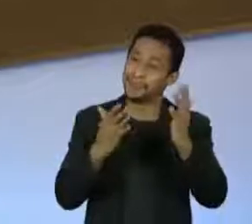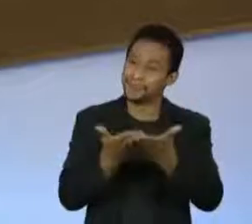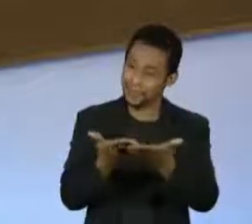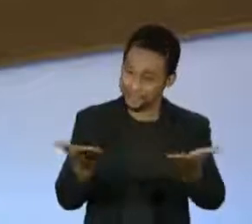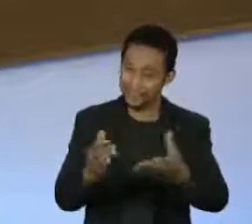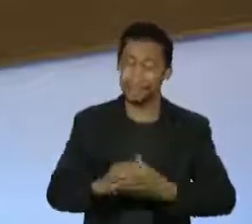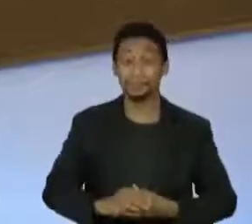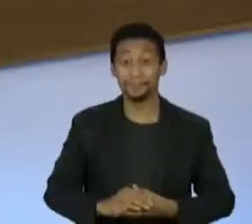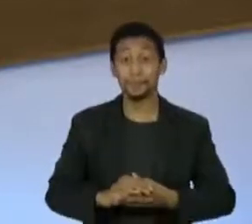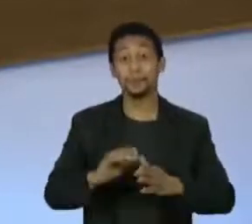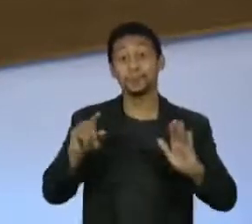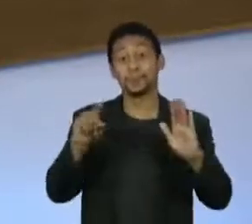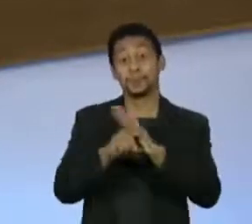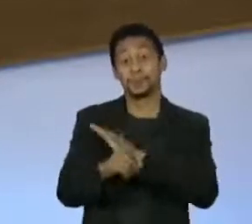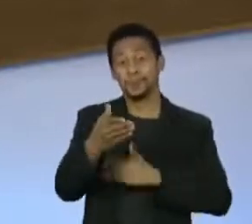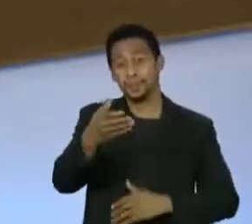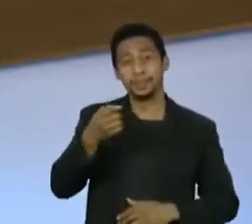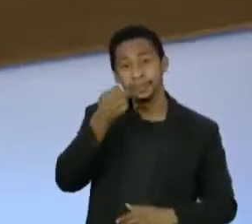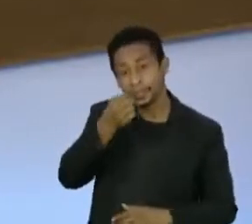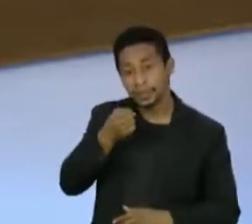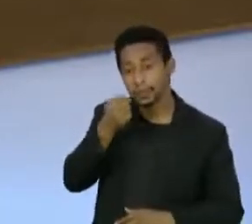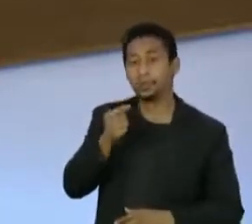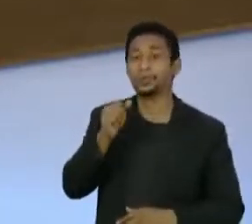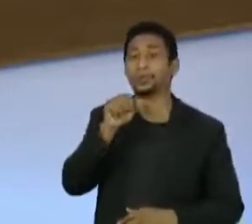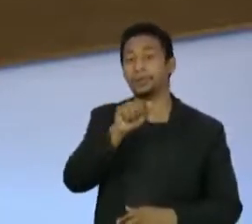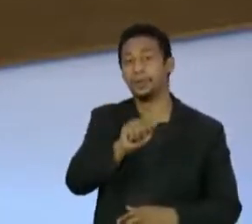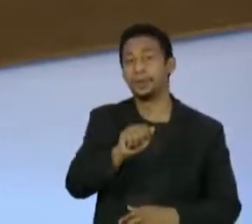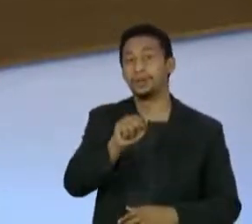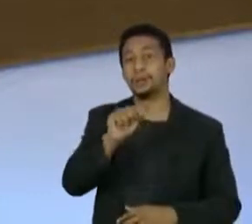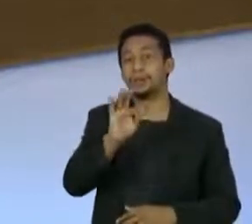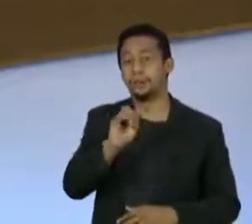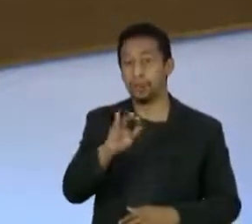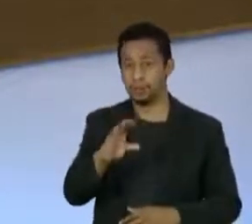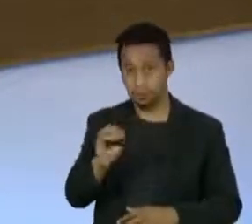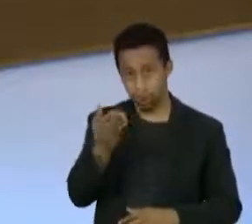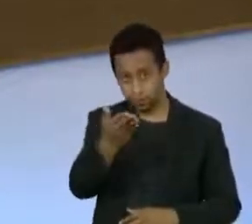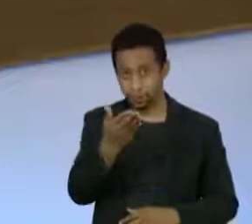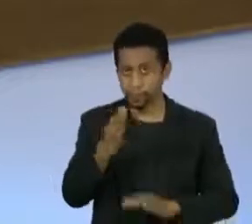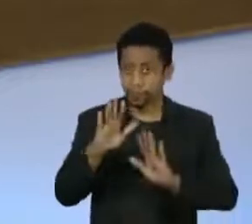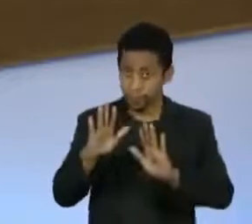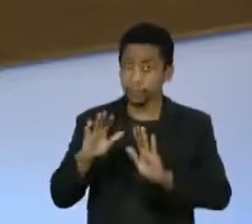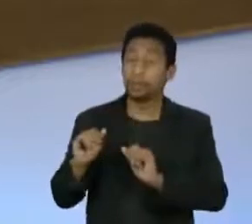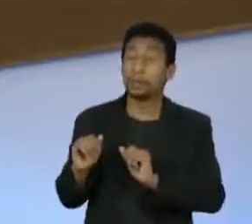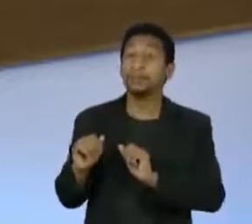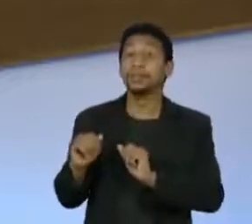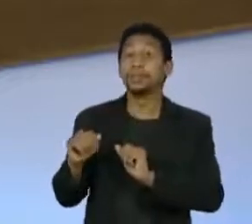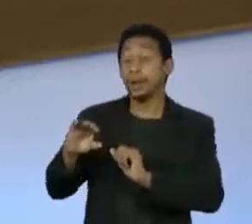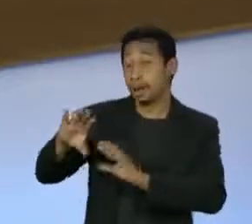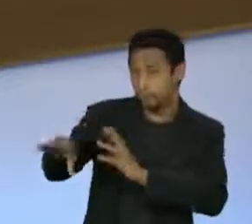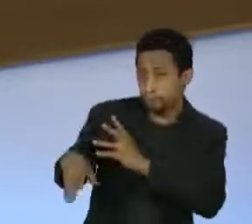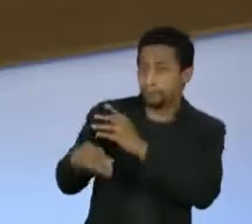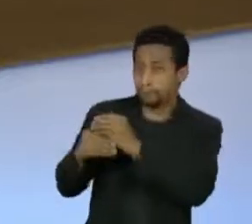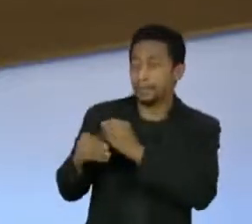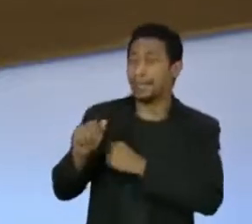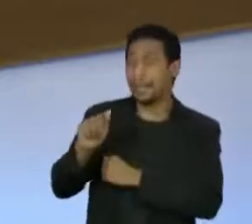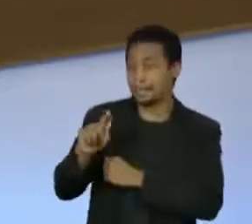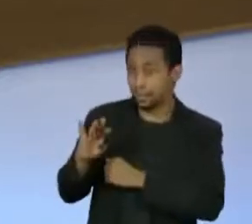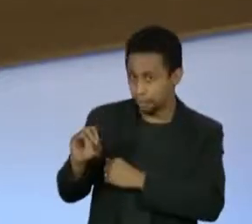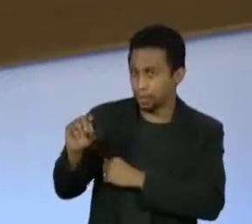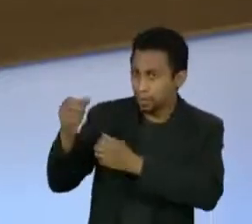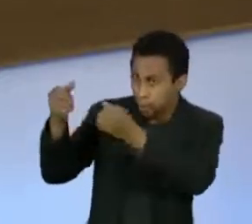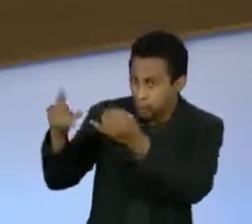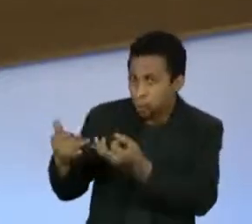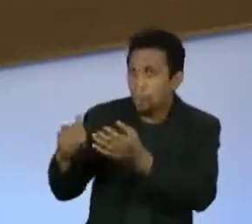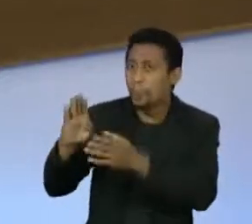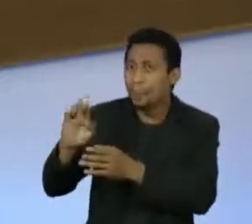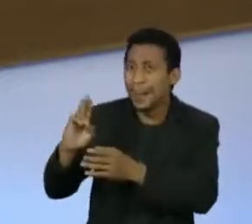Eu vou fazer a pergunta para o senador Contarato. A gente teve uma CPI, e aí eu vou resgatar um pouquinho até a fala do senador Alessandro Vieira em relação ao Braga Neto,